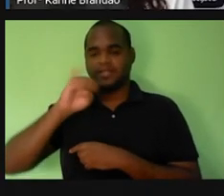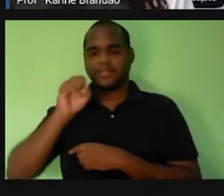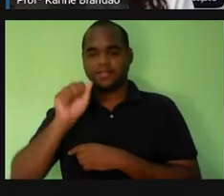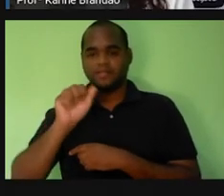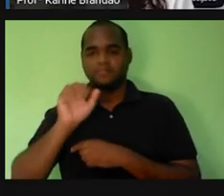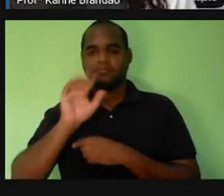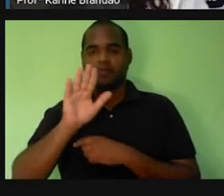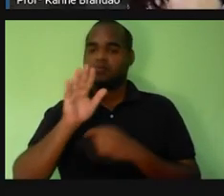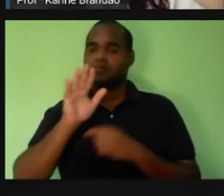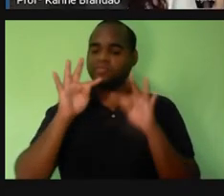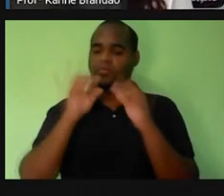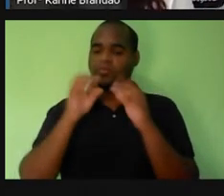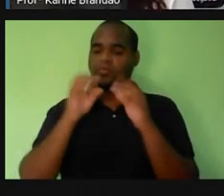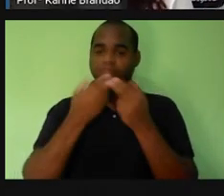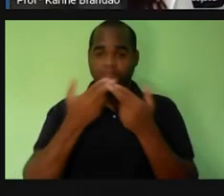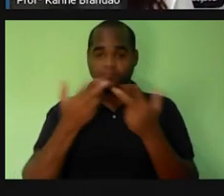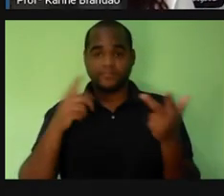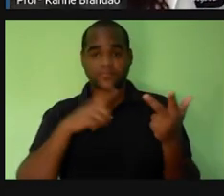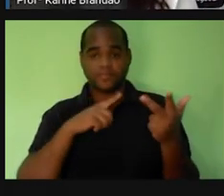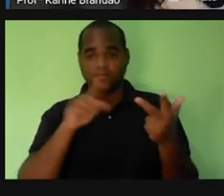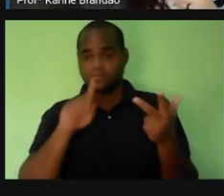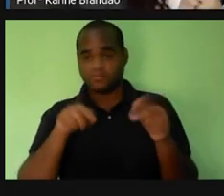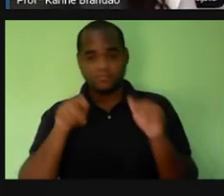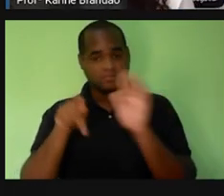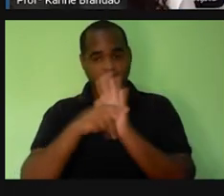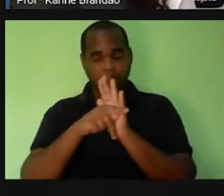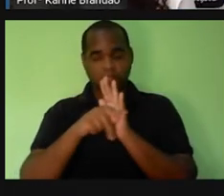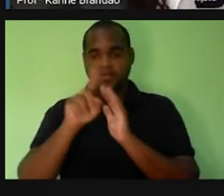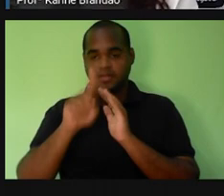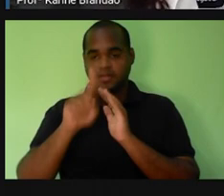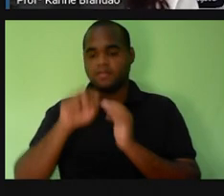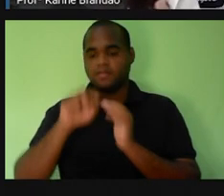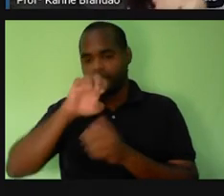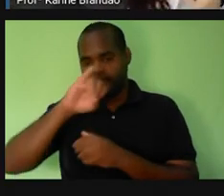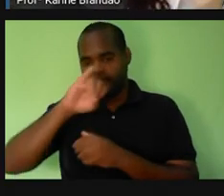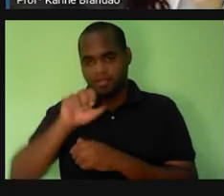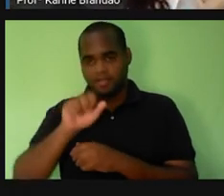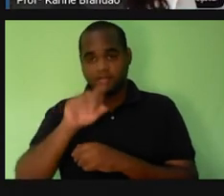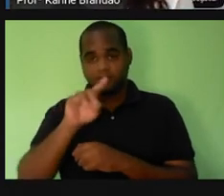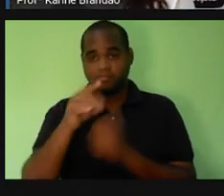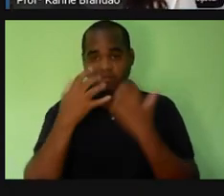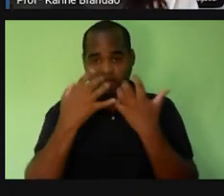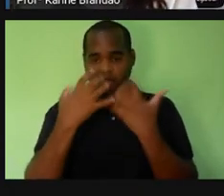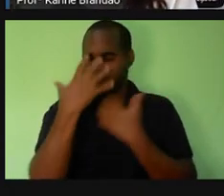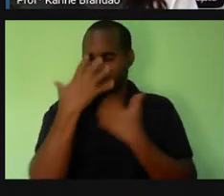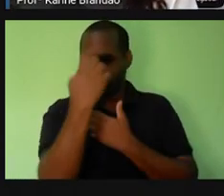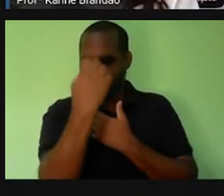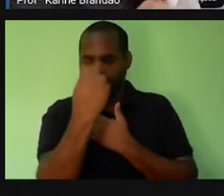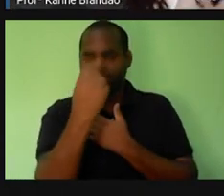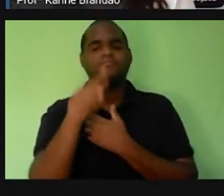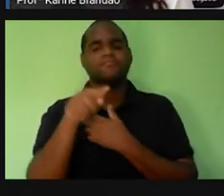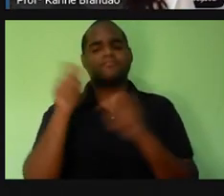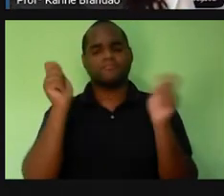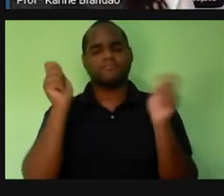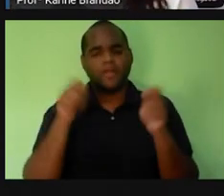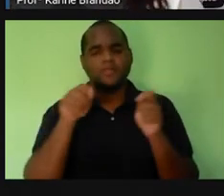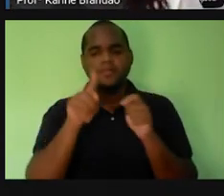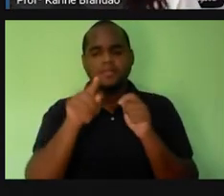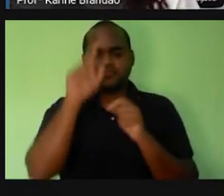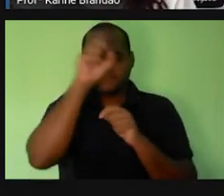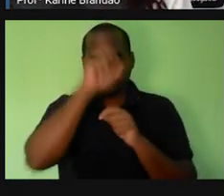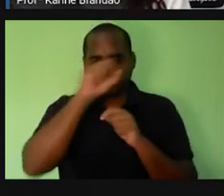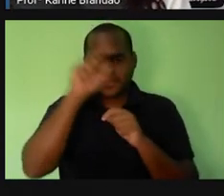vocês que não são do estágio 5, mas que estão interessados na aula, fiquem à vontade para vir, para participar